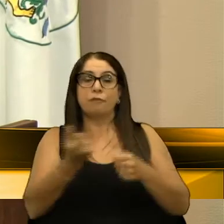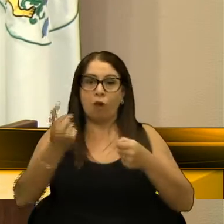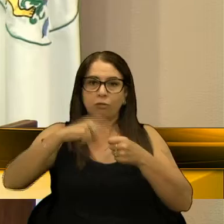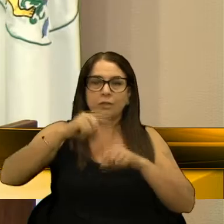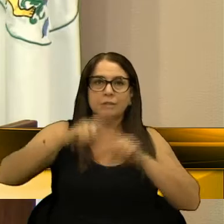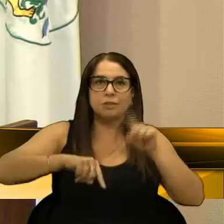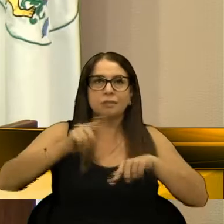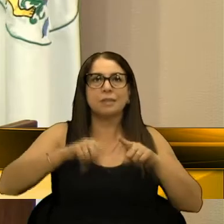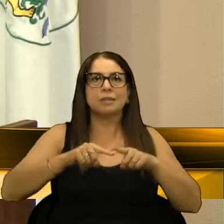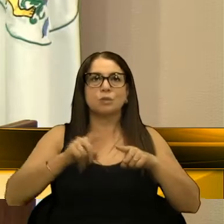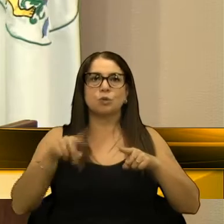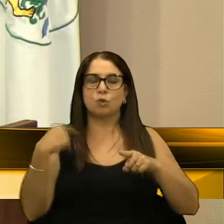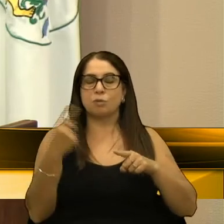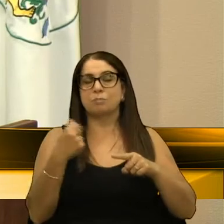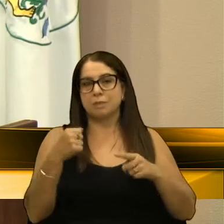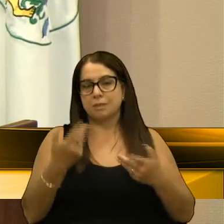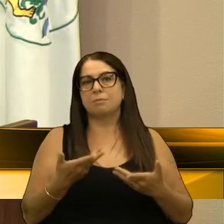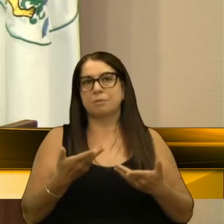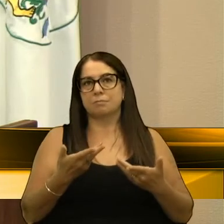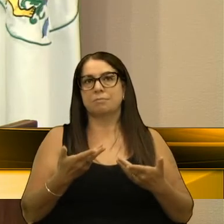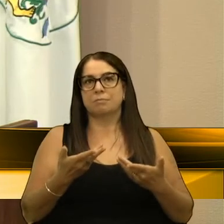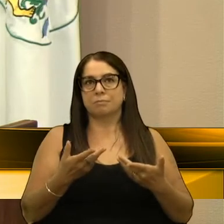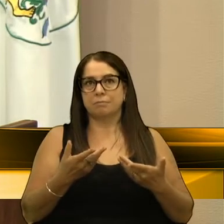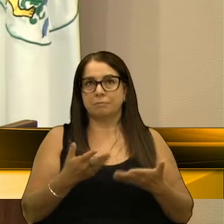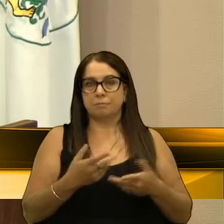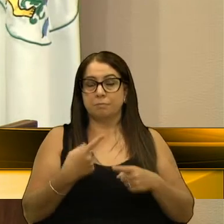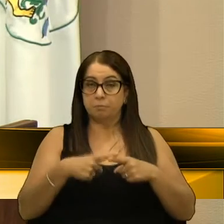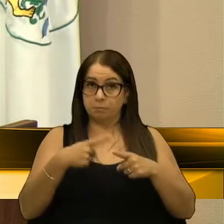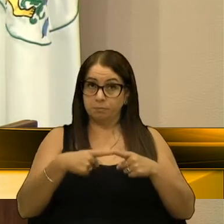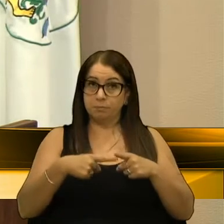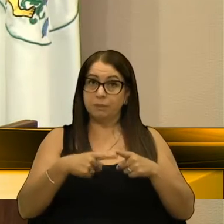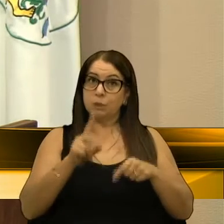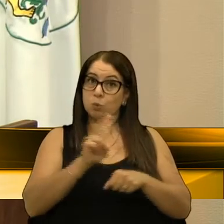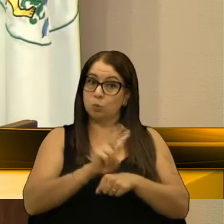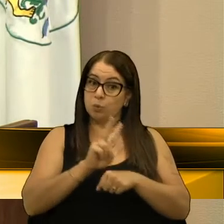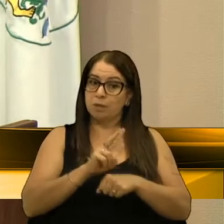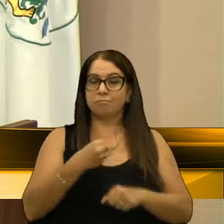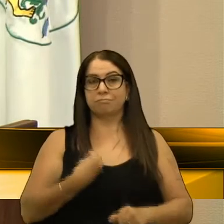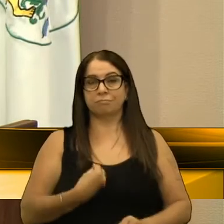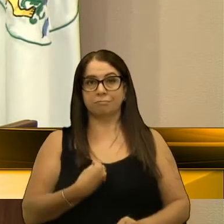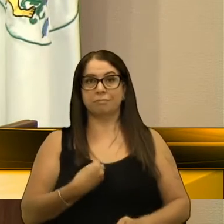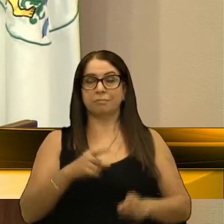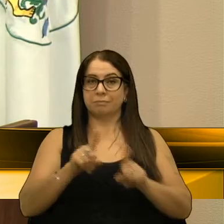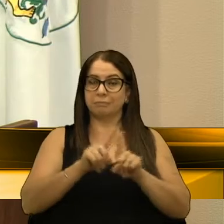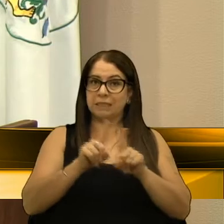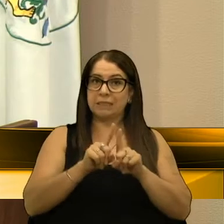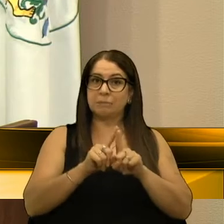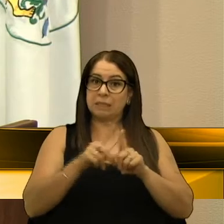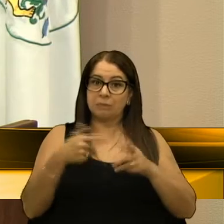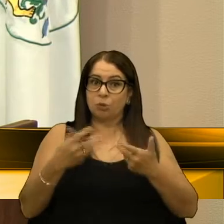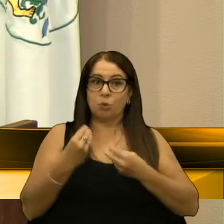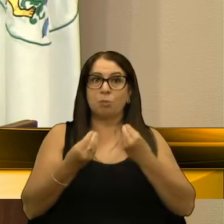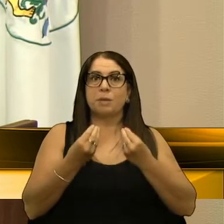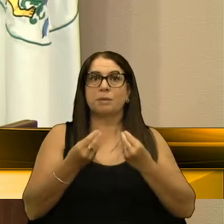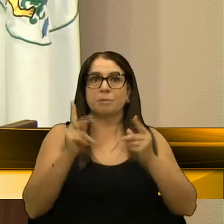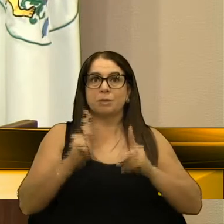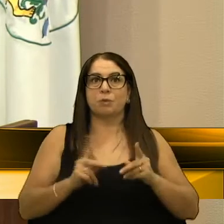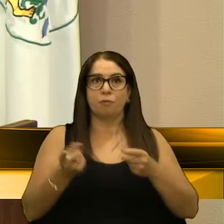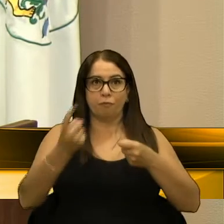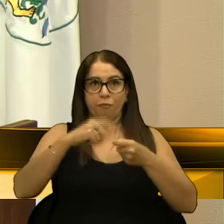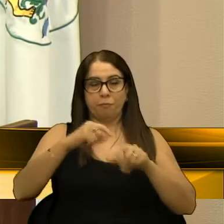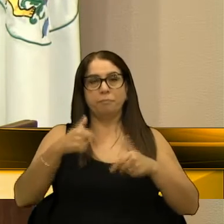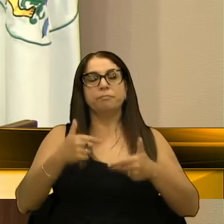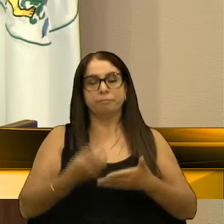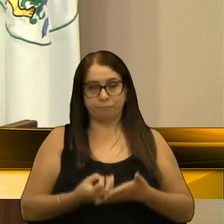atividades, que é o que nós precisamos, por quê? Temos que preservar a vida, mas temos que dar condições que as pessoas voltem ao